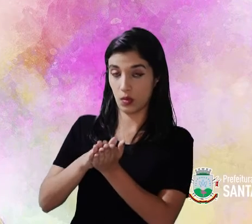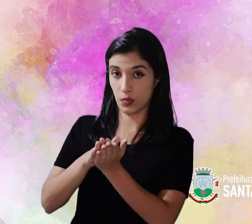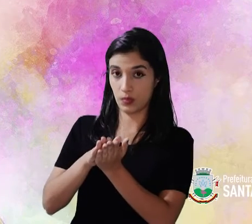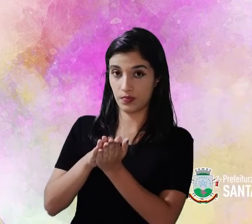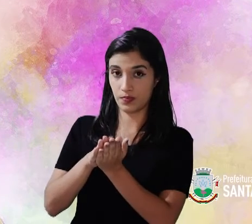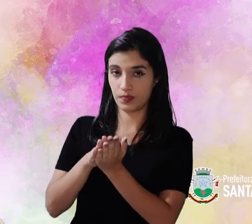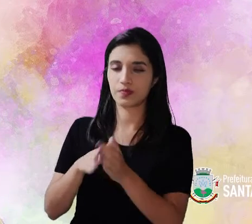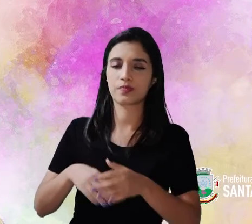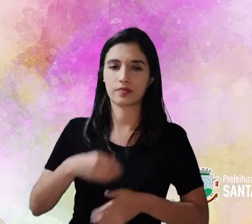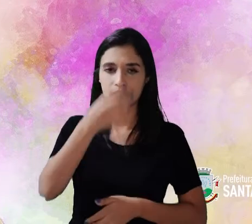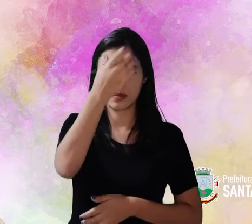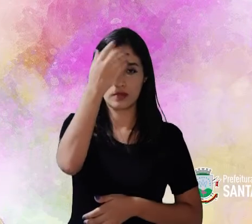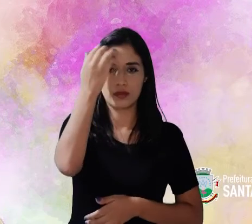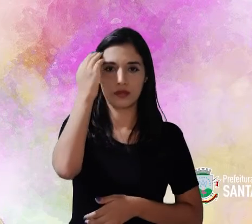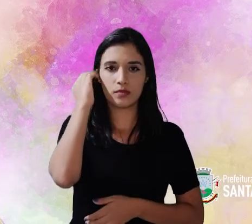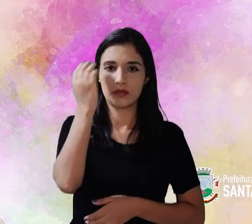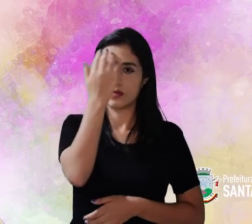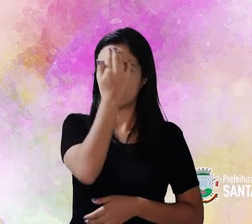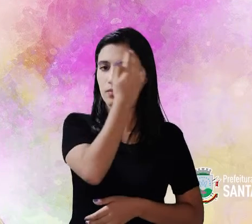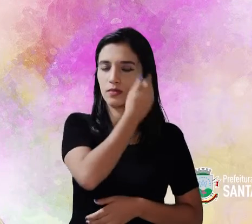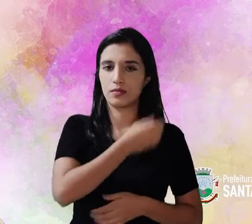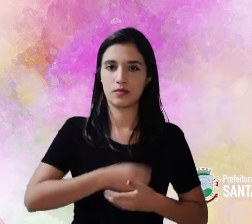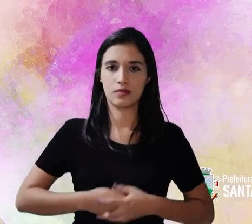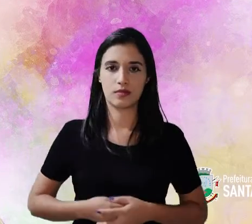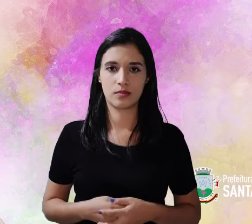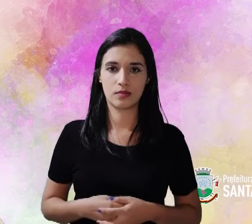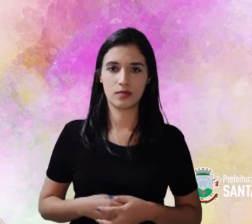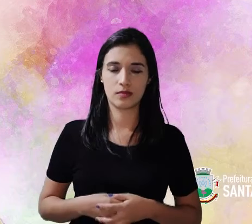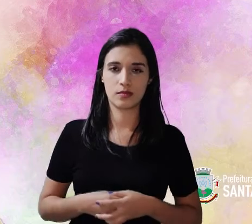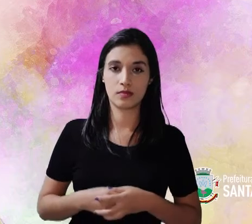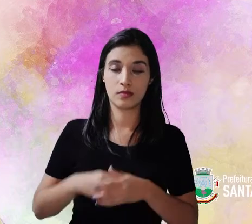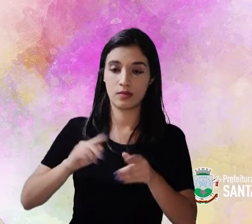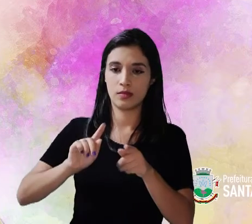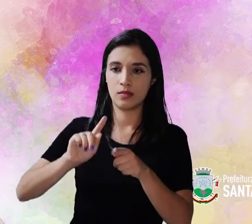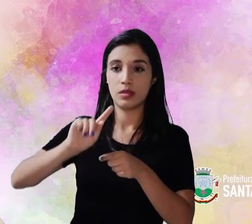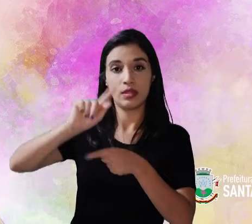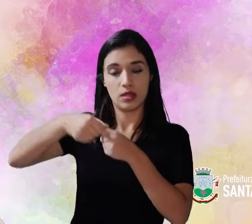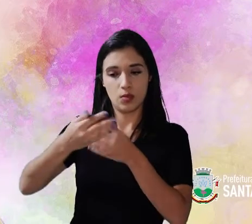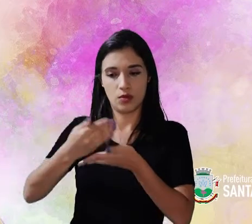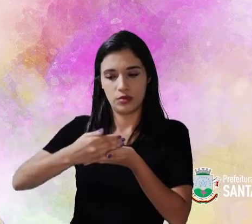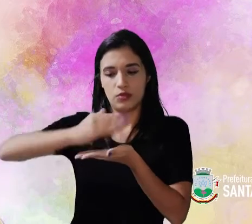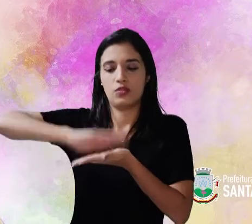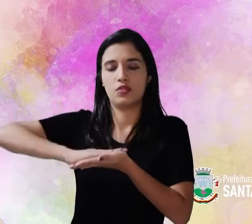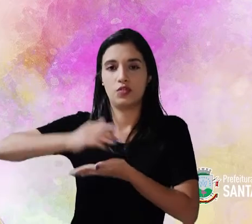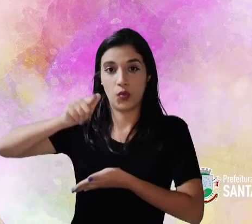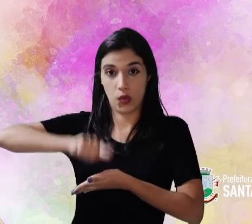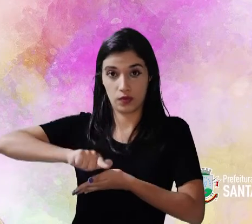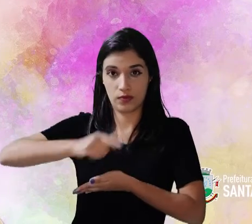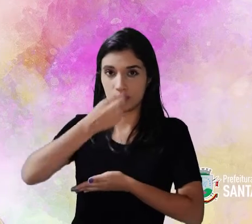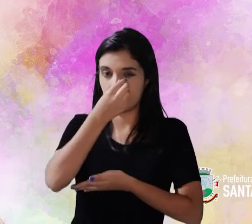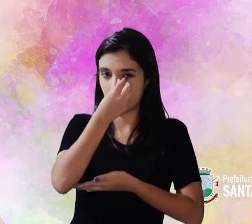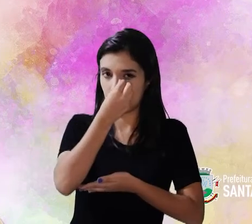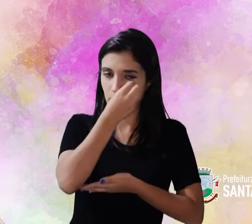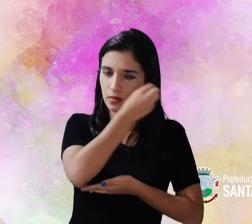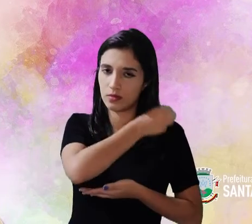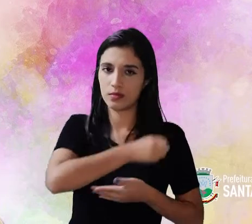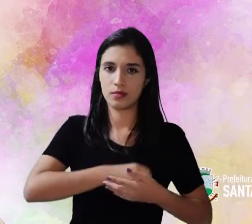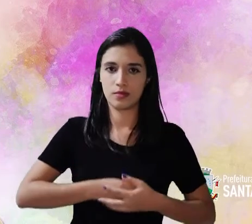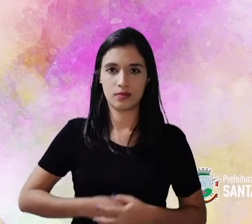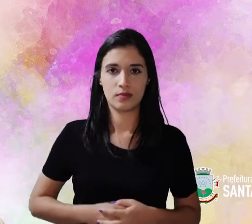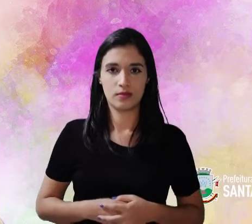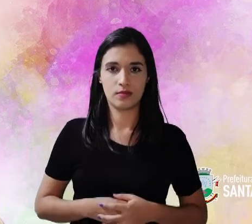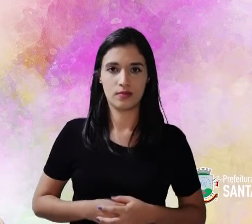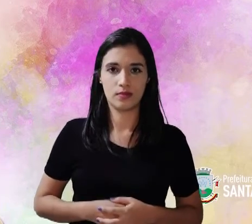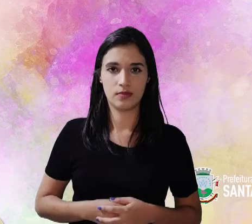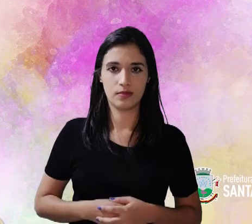Dobro de novo ao meio e depois novamente ao meio e por